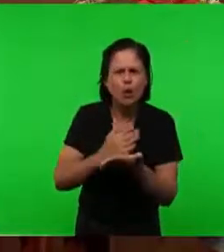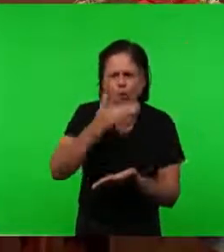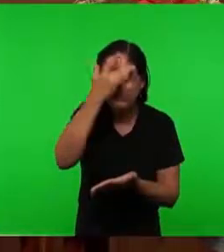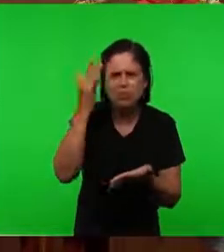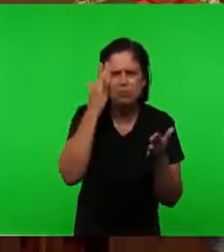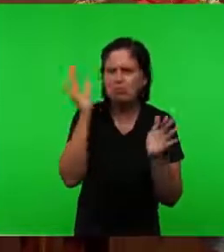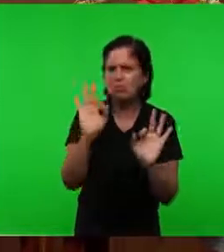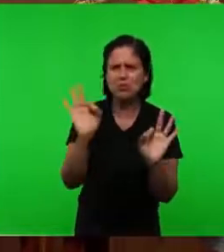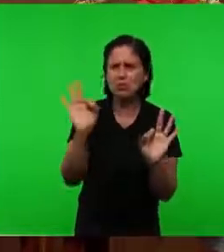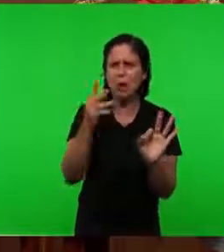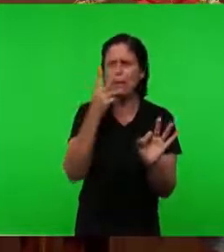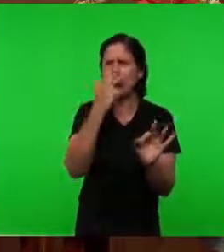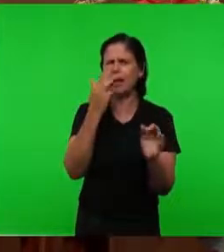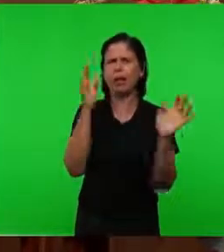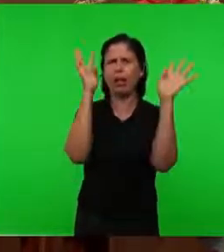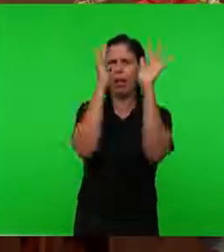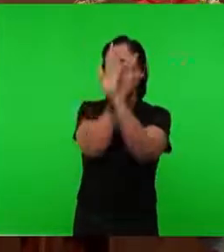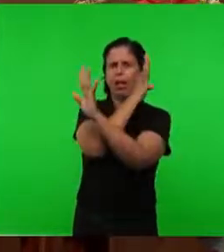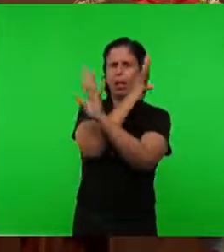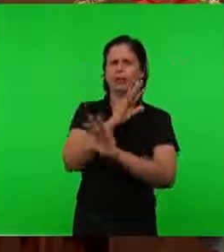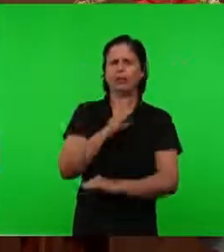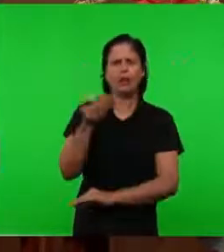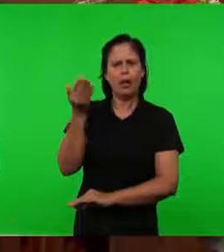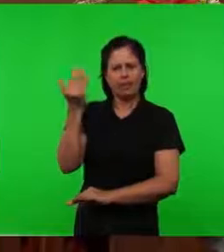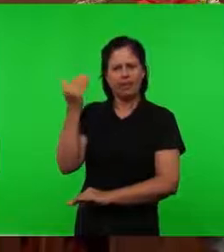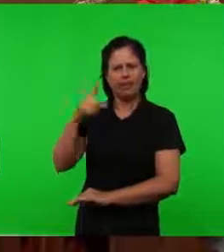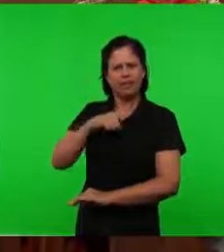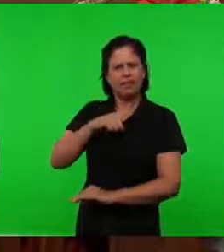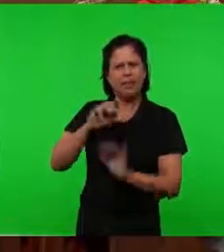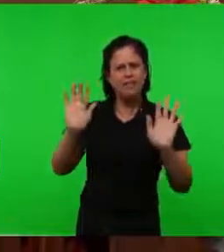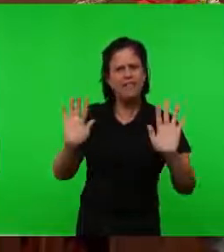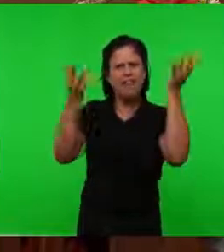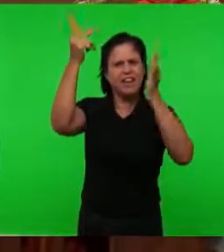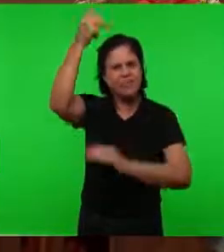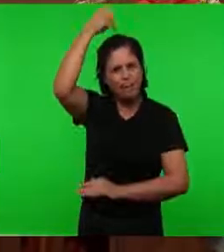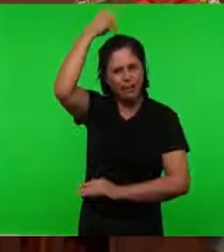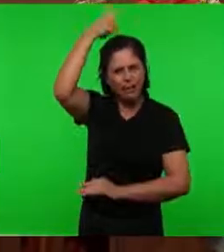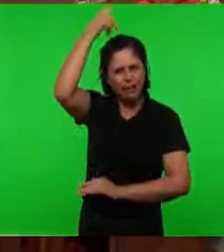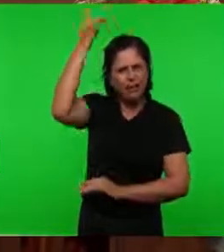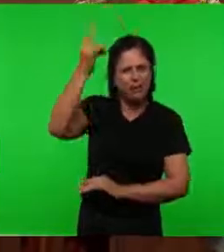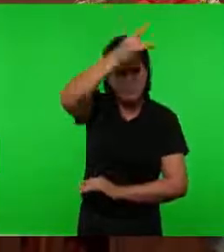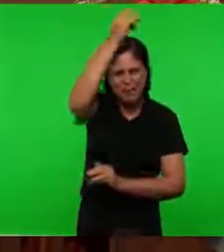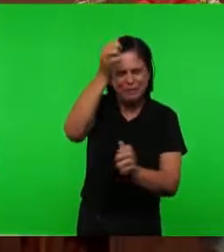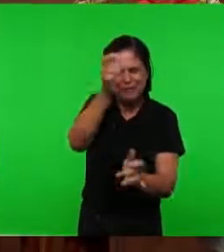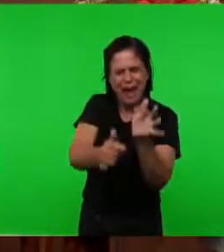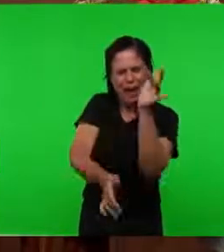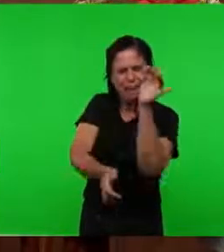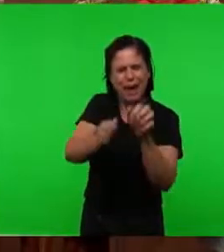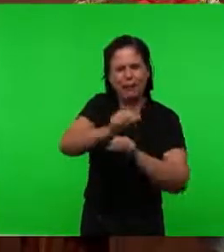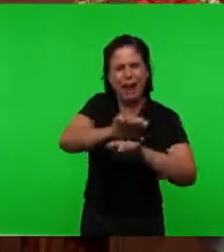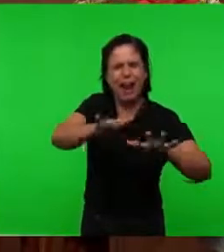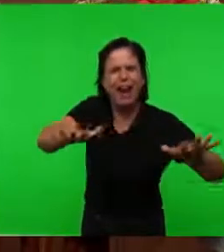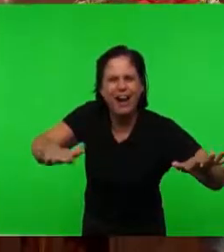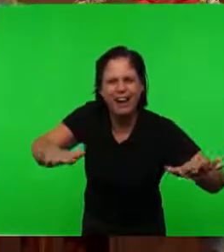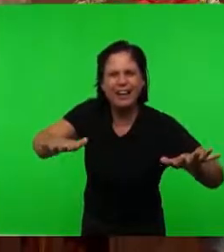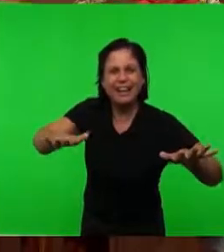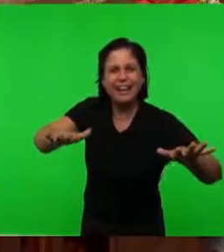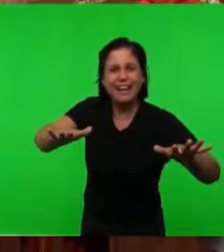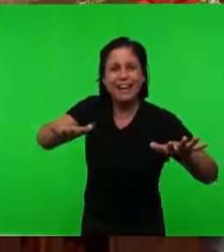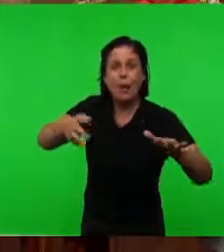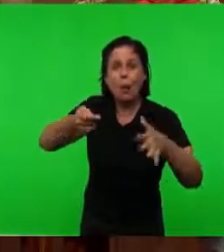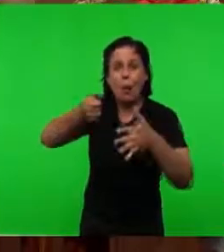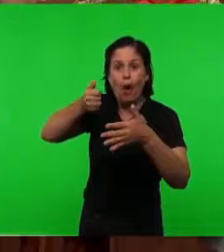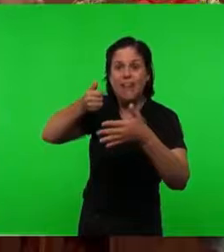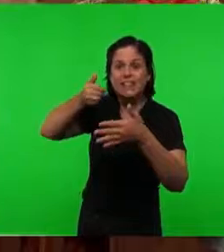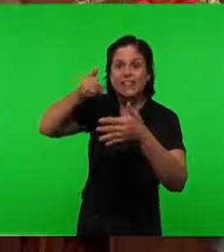festa Do Pentecostes E estamos Entrando Já Terminando o Pentecostes Já começa